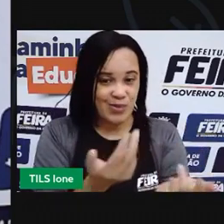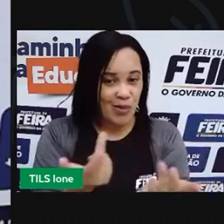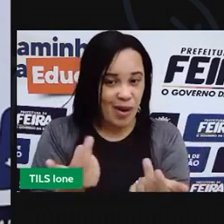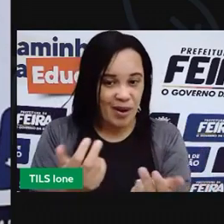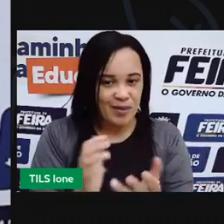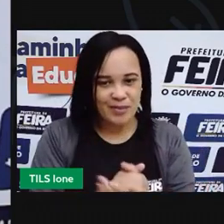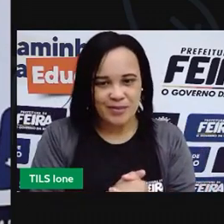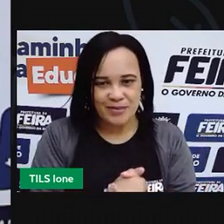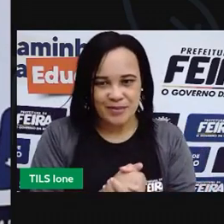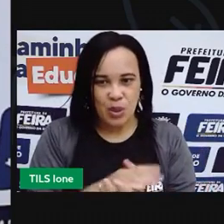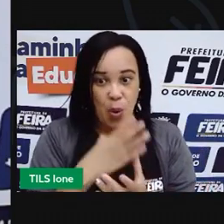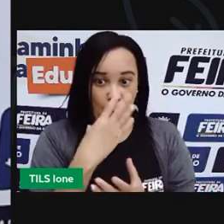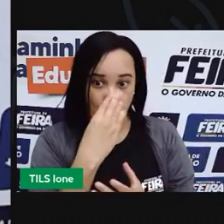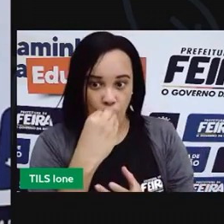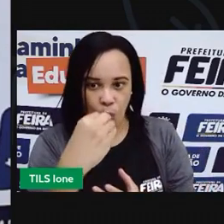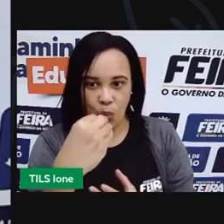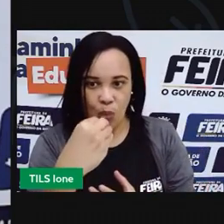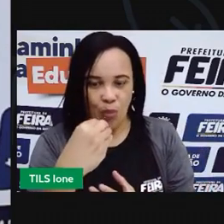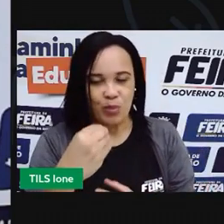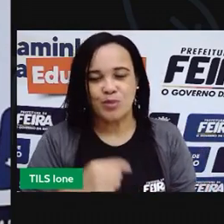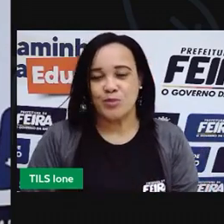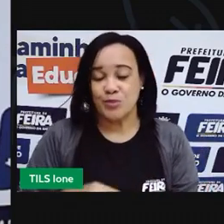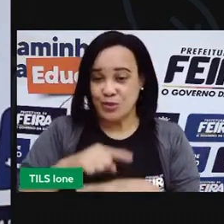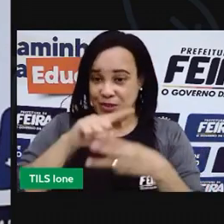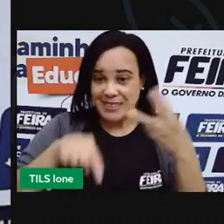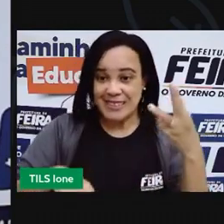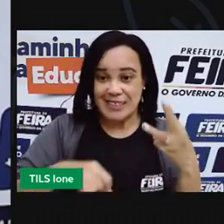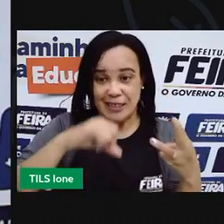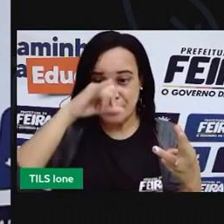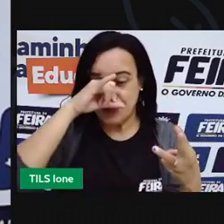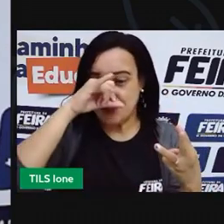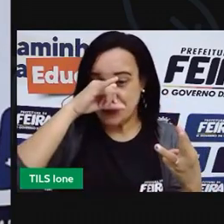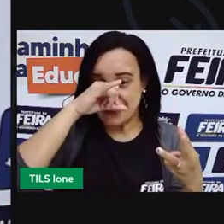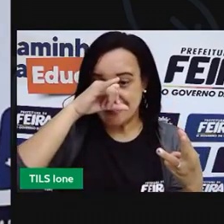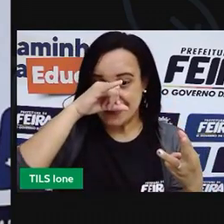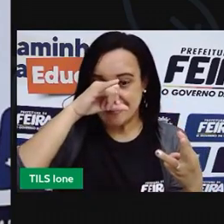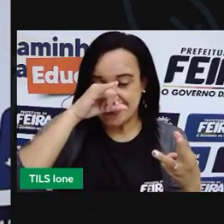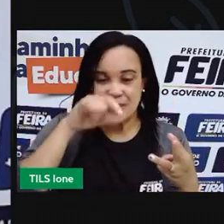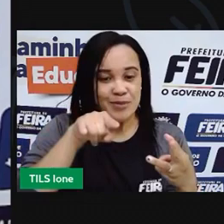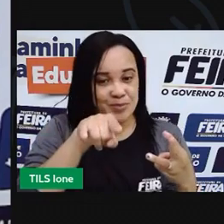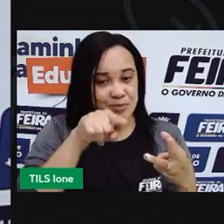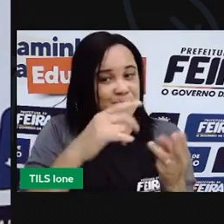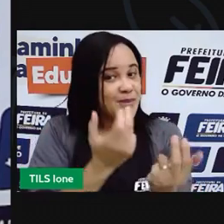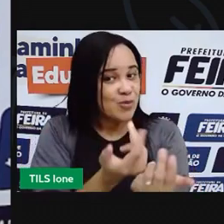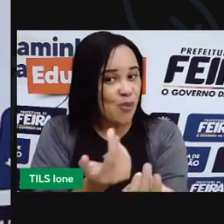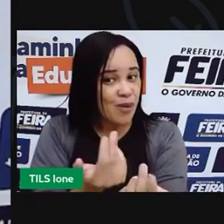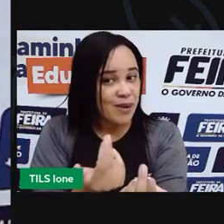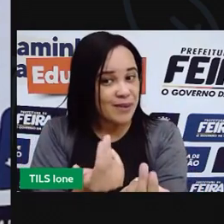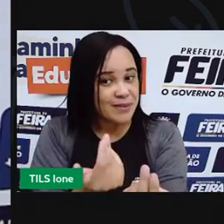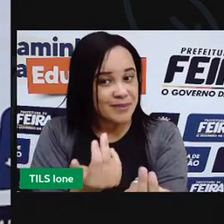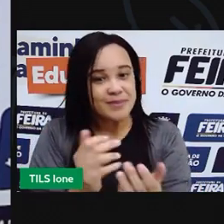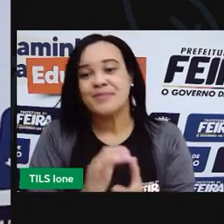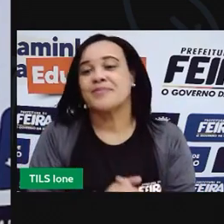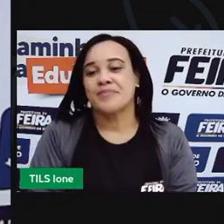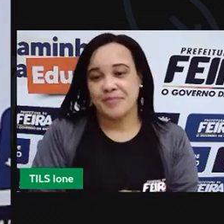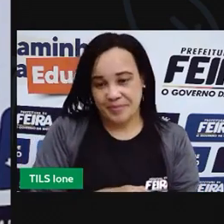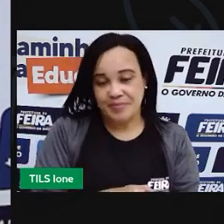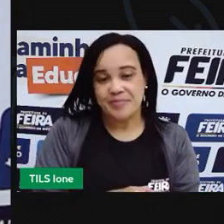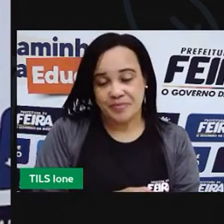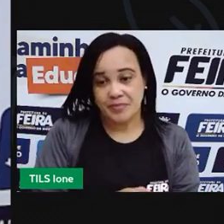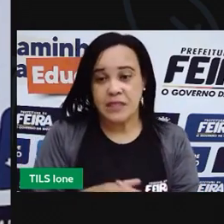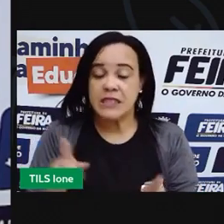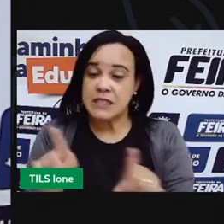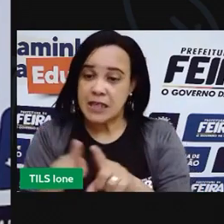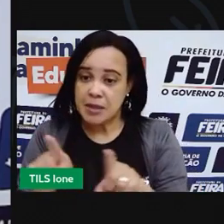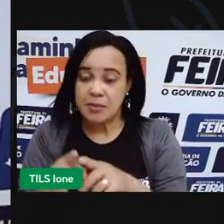os fantoches ali também onde foi feita ali a impressão da imagem